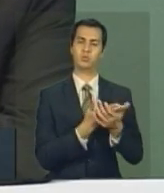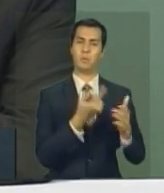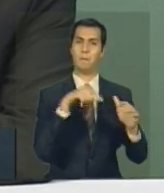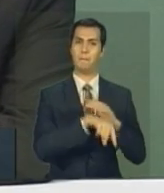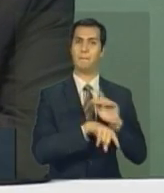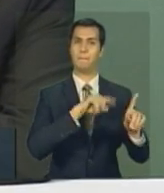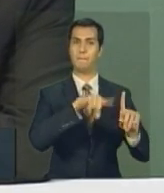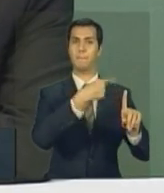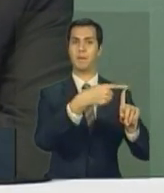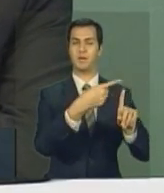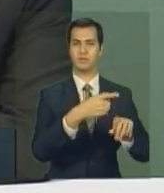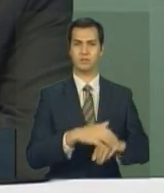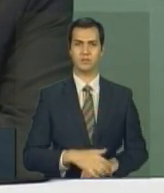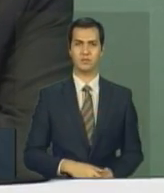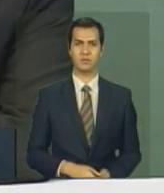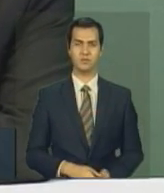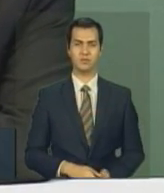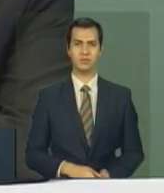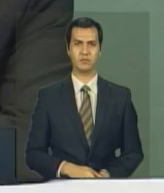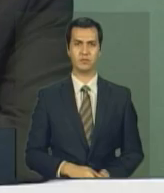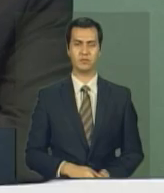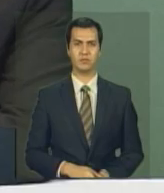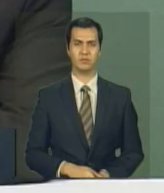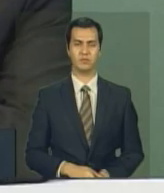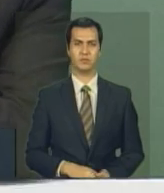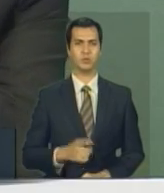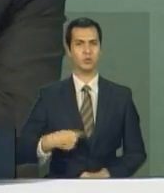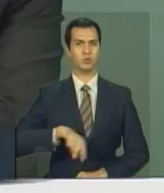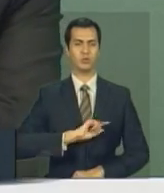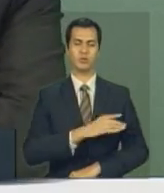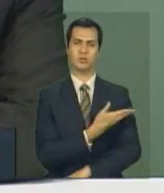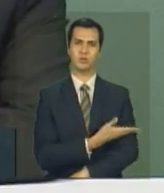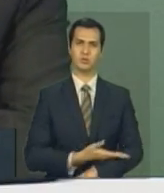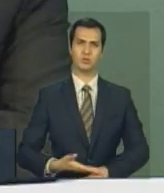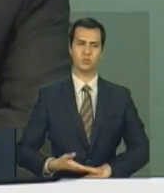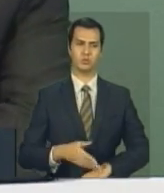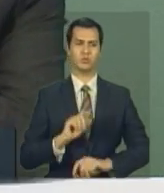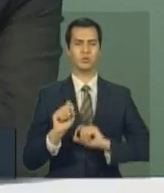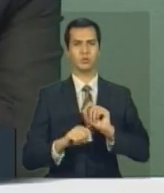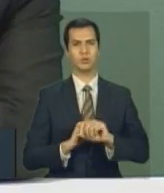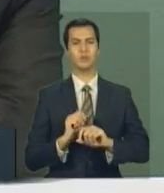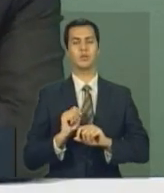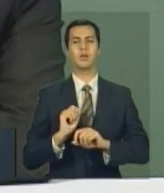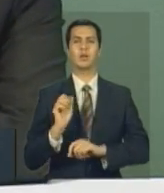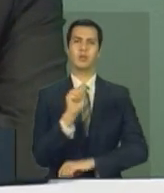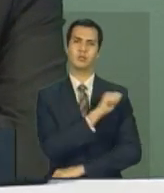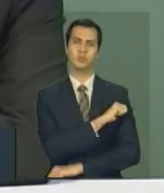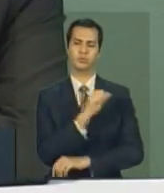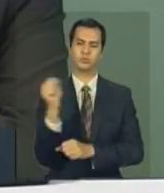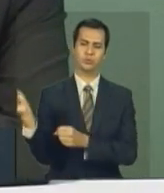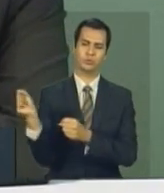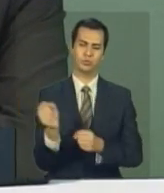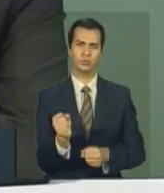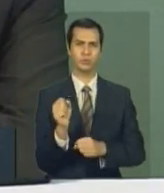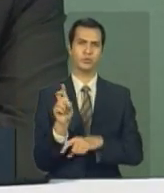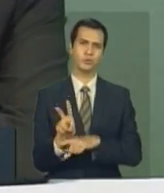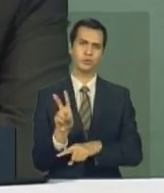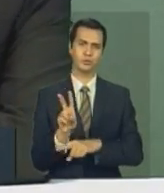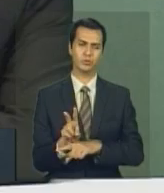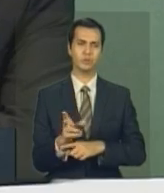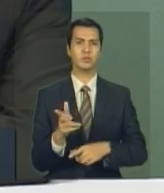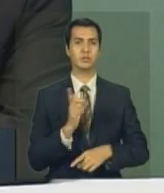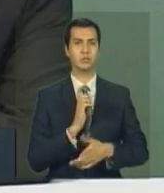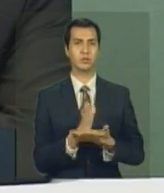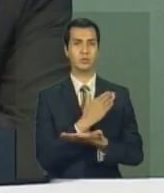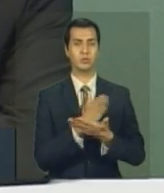muito acostumados com o sistema de apadrinhar demais, os alunos têm professores